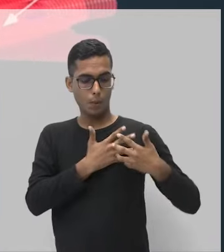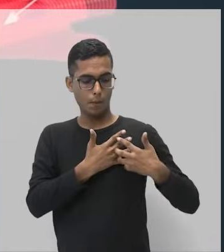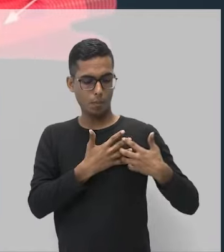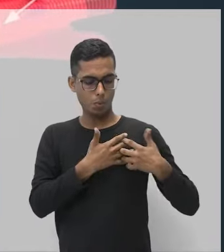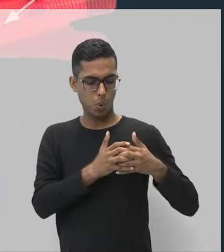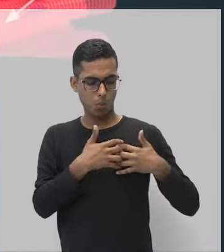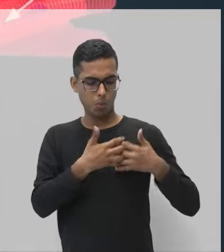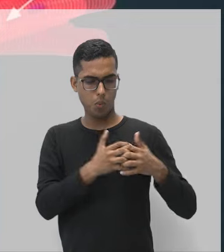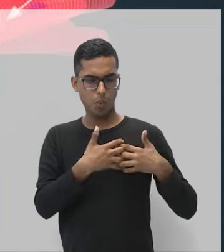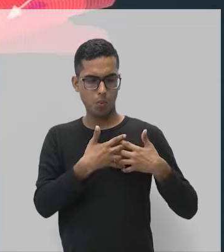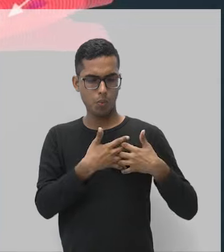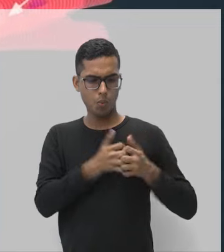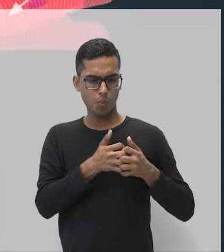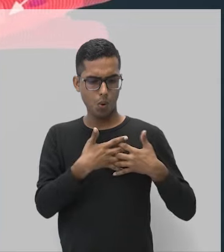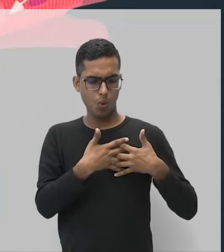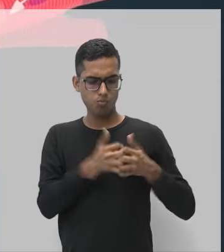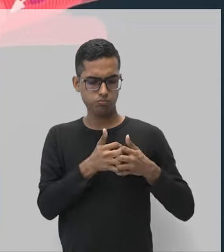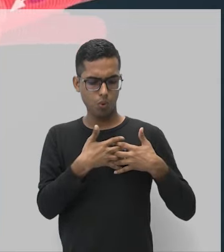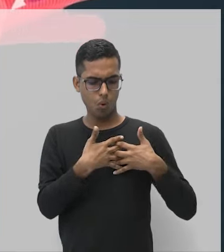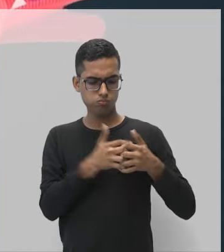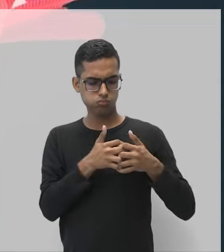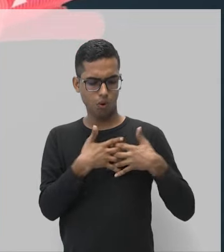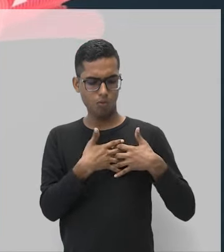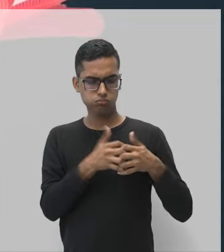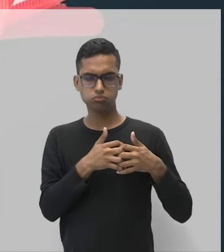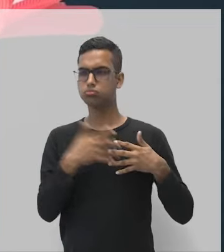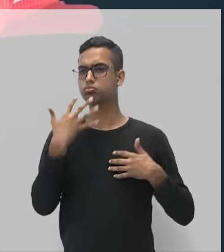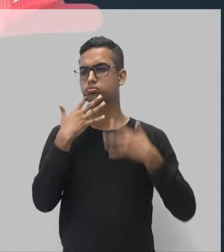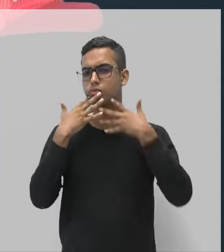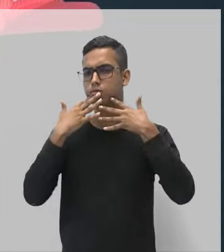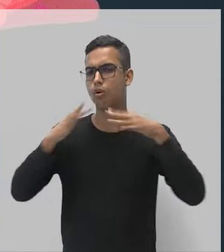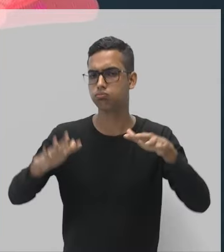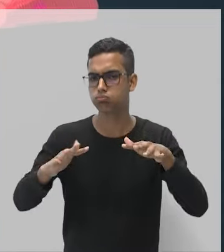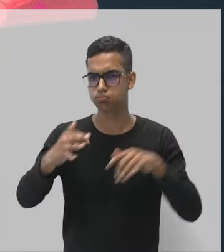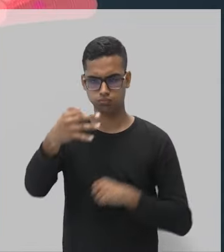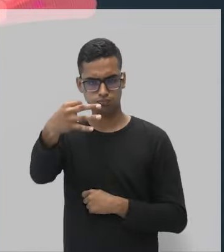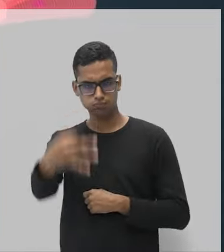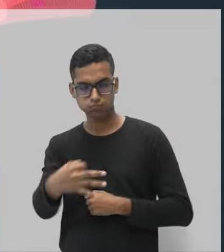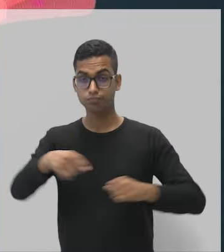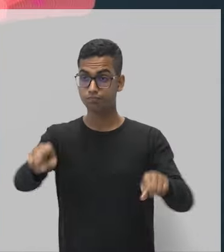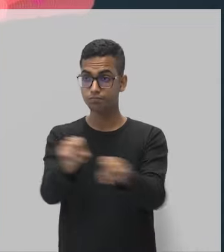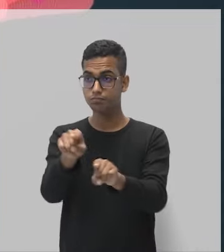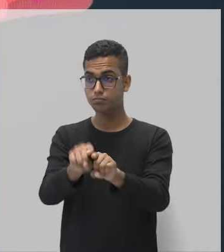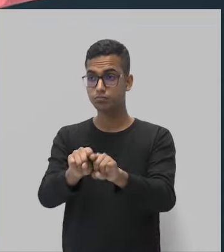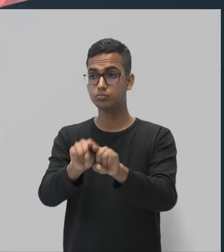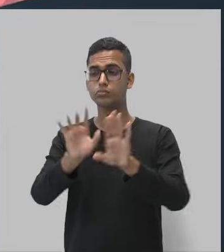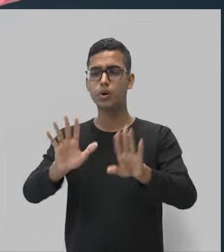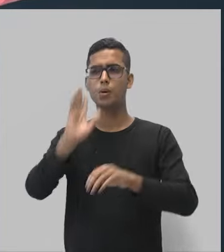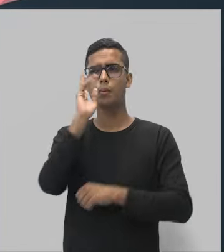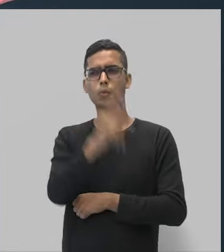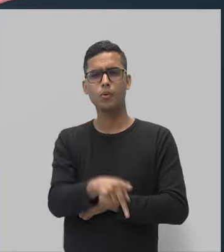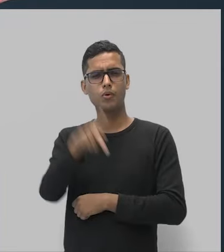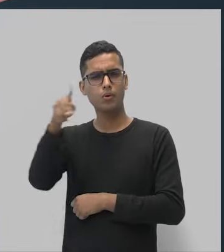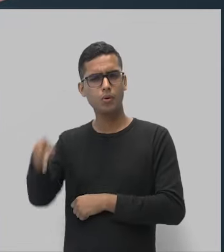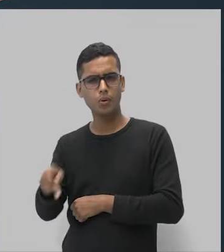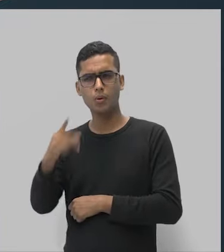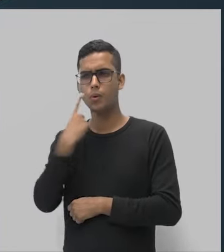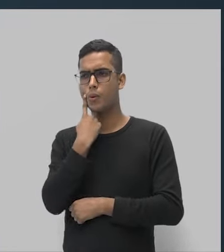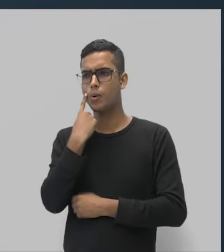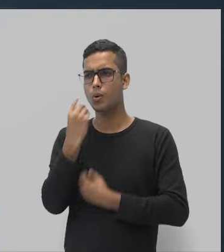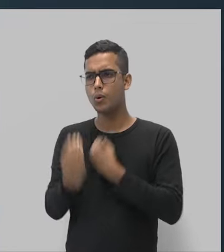esse tecido, ele se vai contrair involuntariamente. Professora, aonde eu encontro